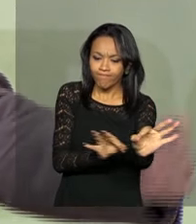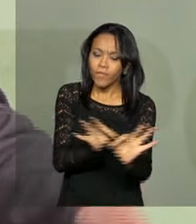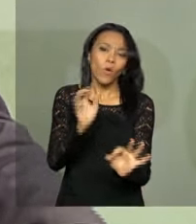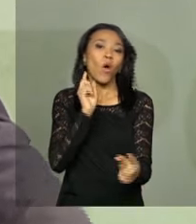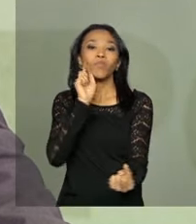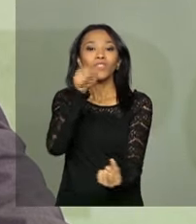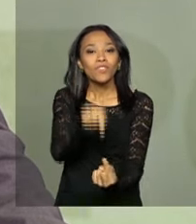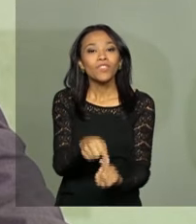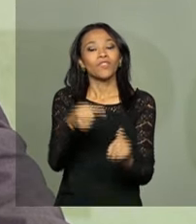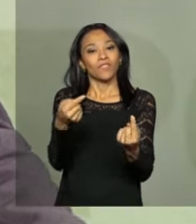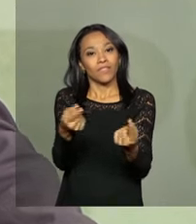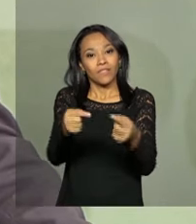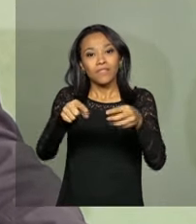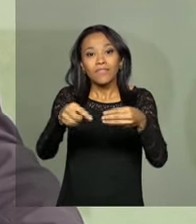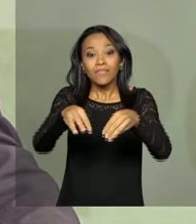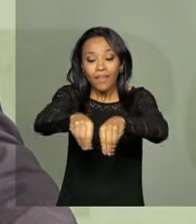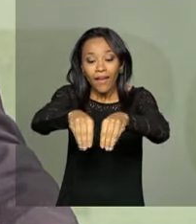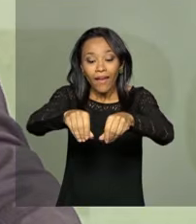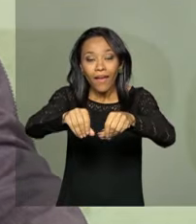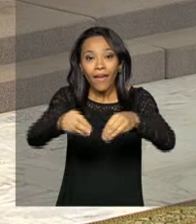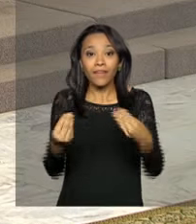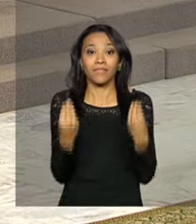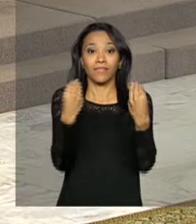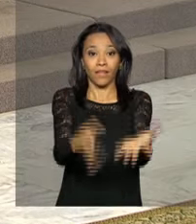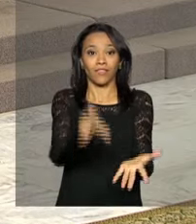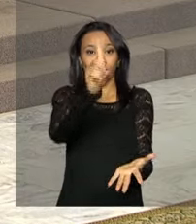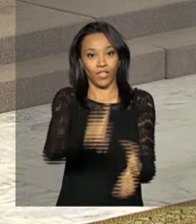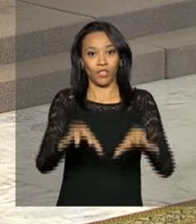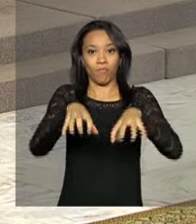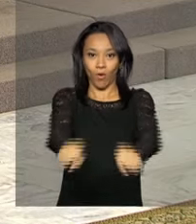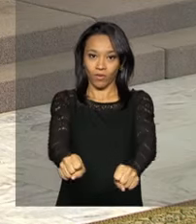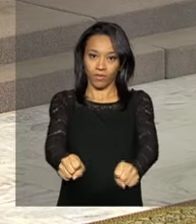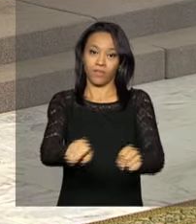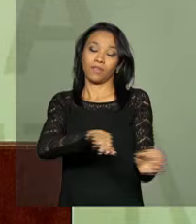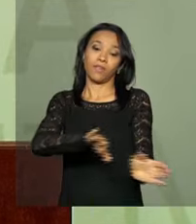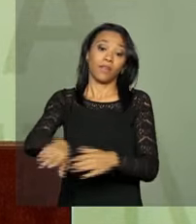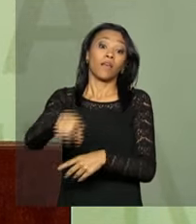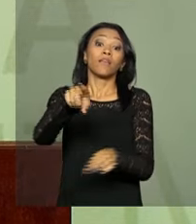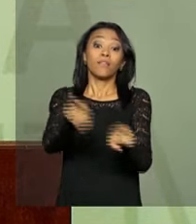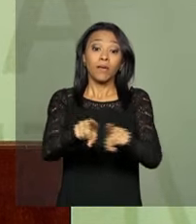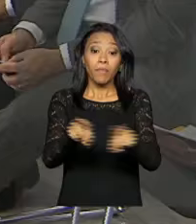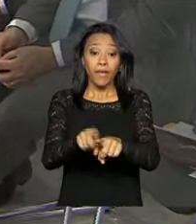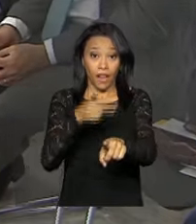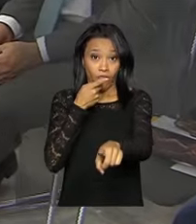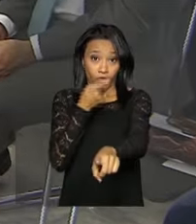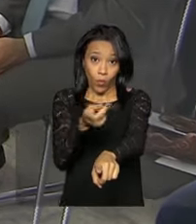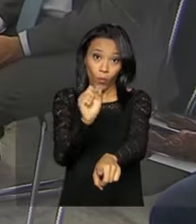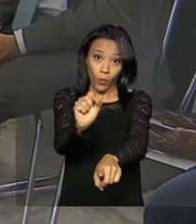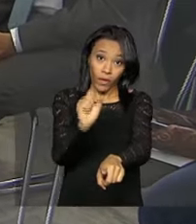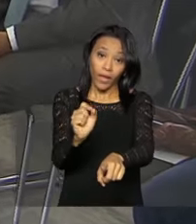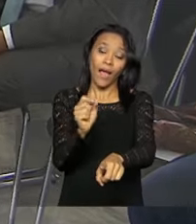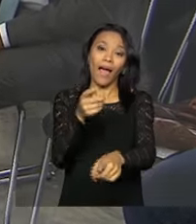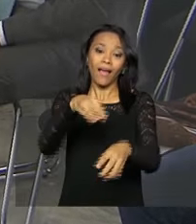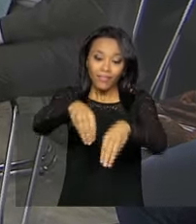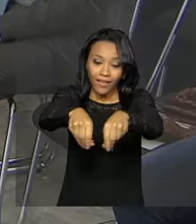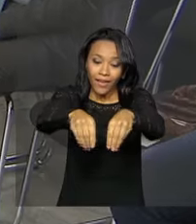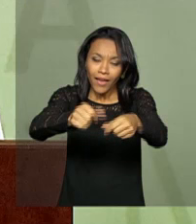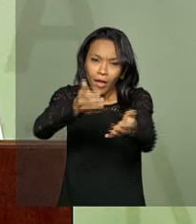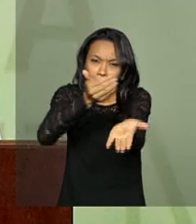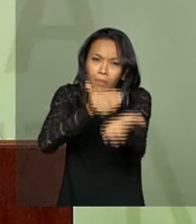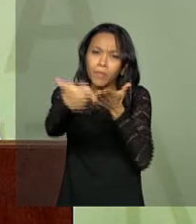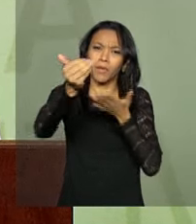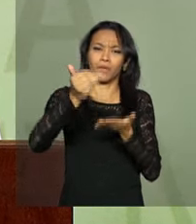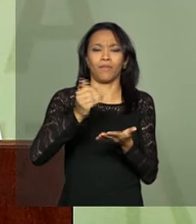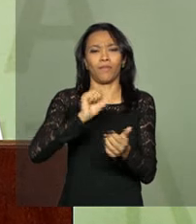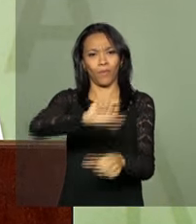assentarmos estas pessoas e famílias. A presidenta Dilma Rousseff defendeu que a terra é o primeiro passo da reforma agrária.